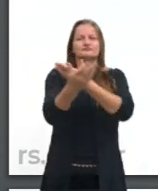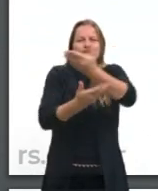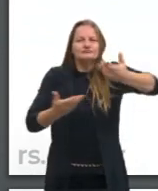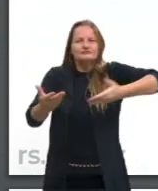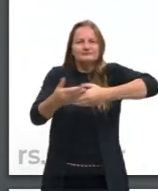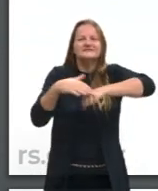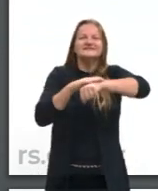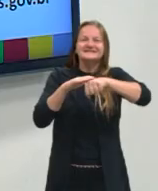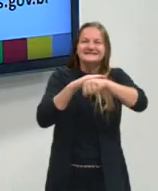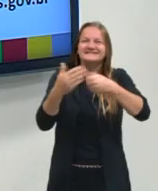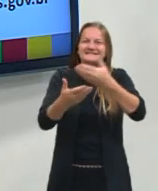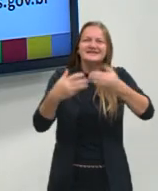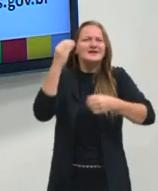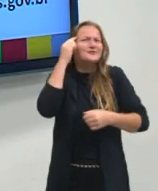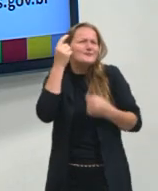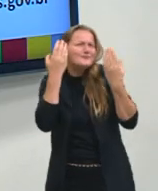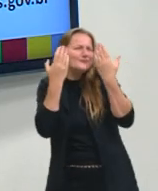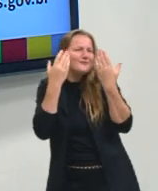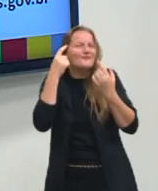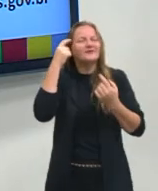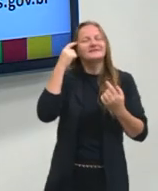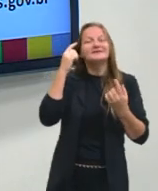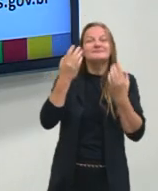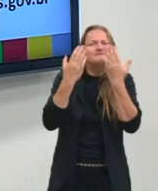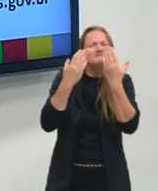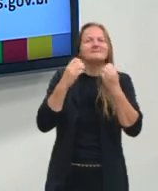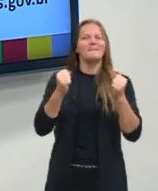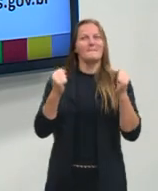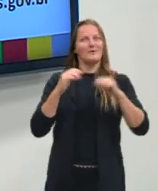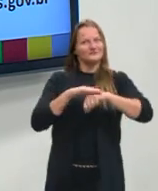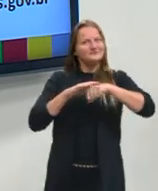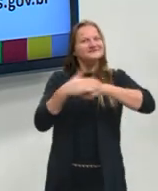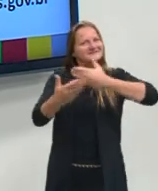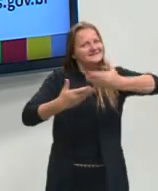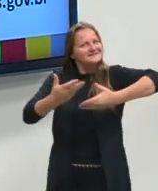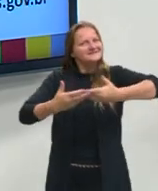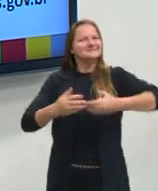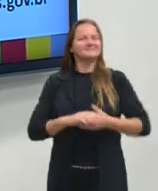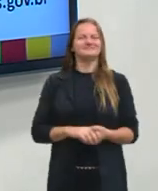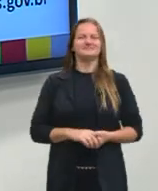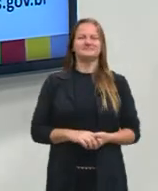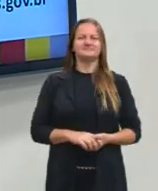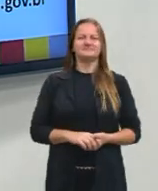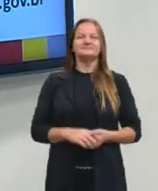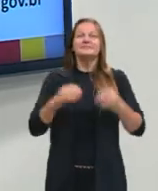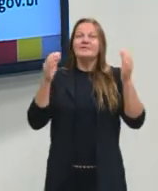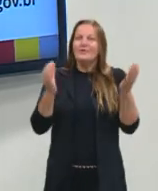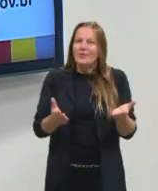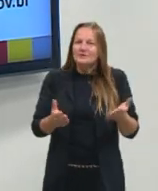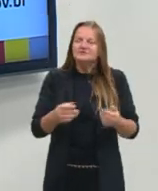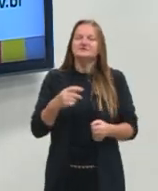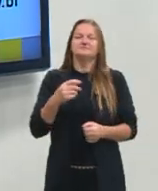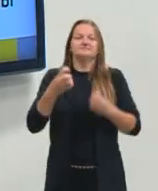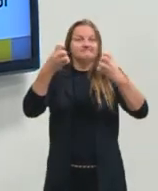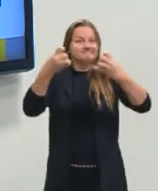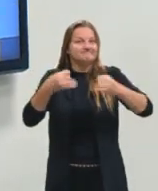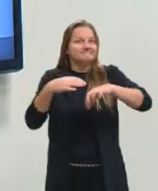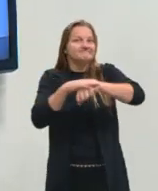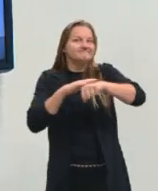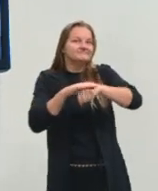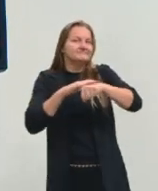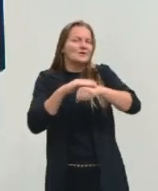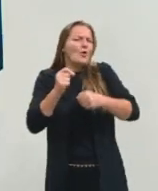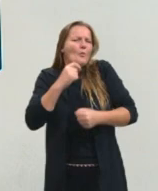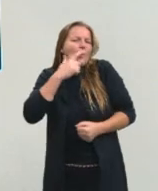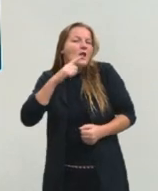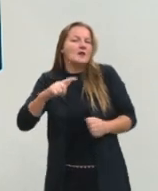um pouquinho comigo, tirarem dúvidas, conversarem sobre como está o andamento da aula. Hoje a gente vai falar um pouquinho sobre como a